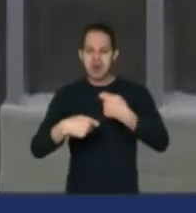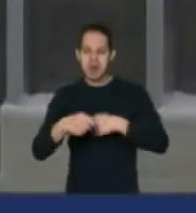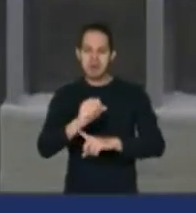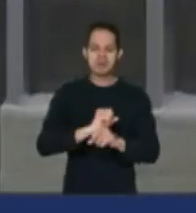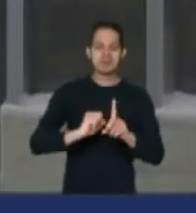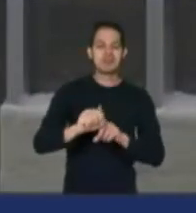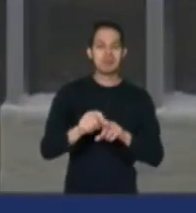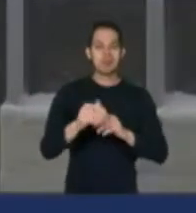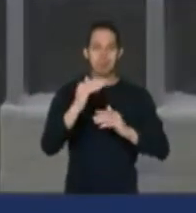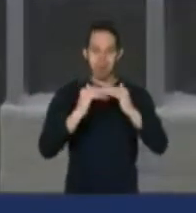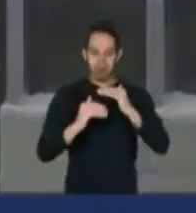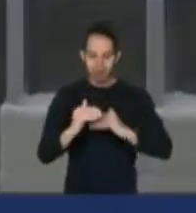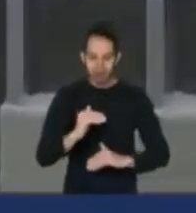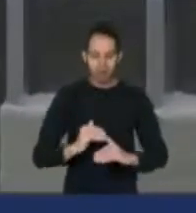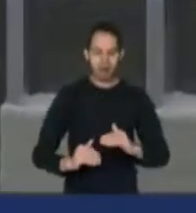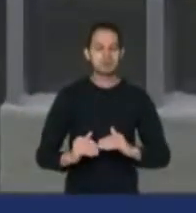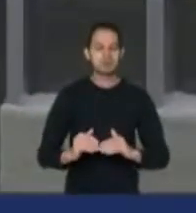retrocesso civilizatório. Fora Bolsonaro!